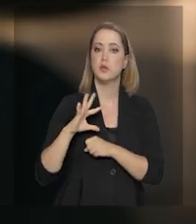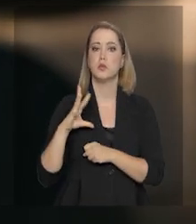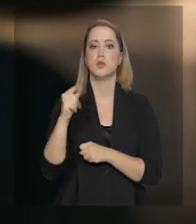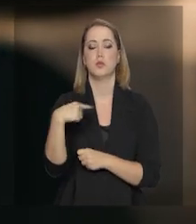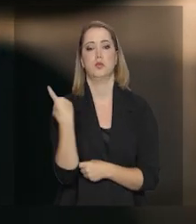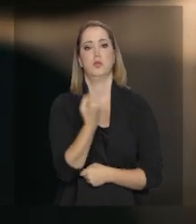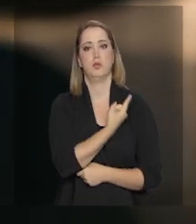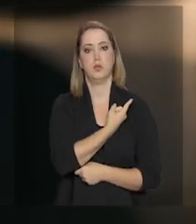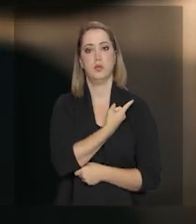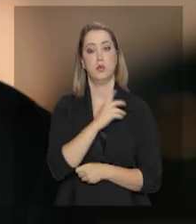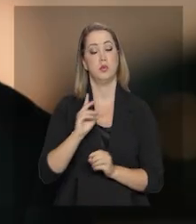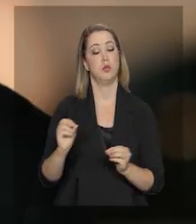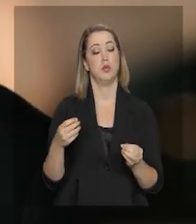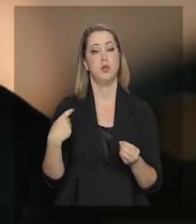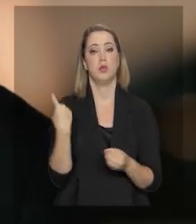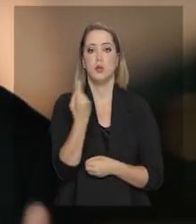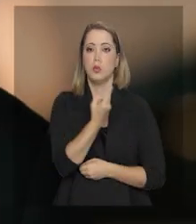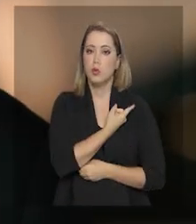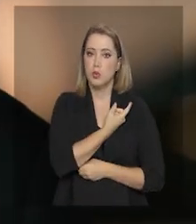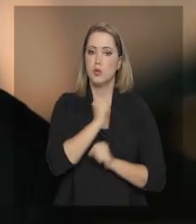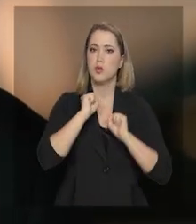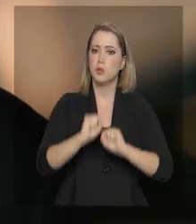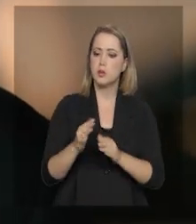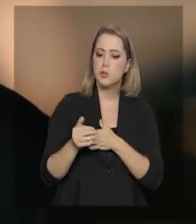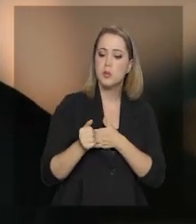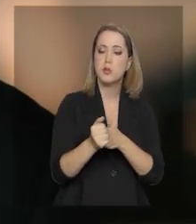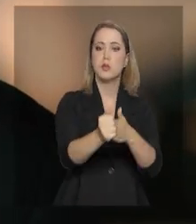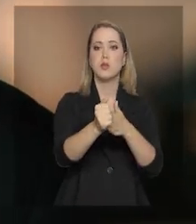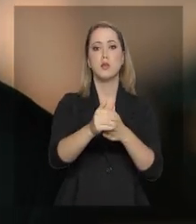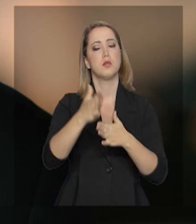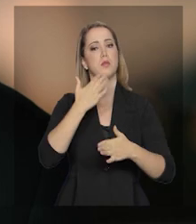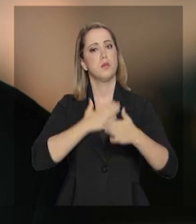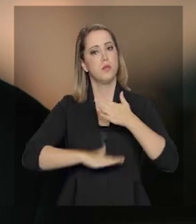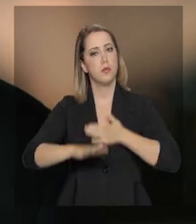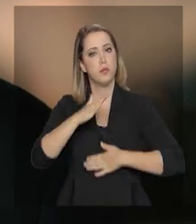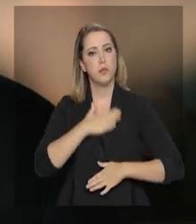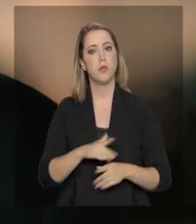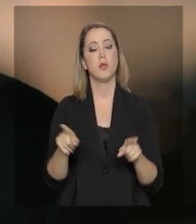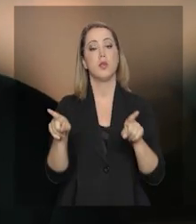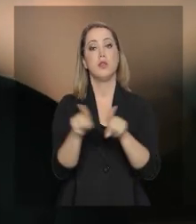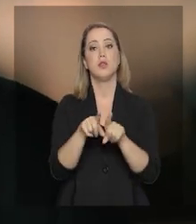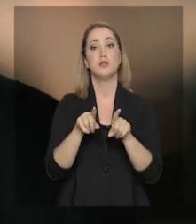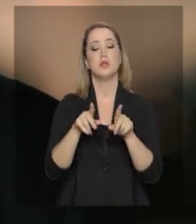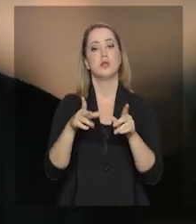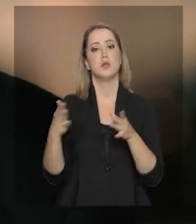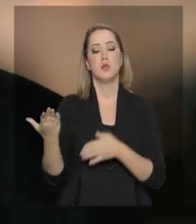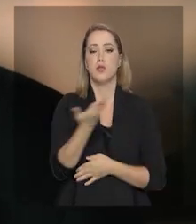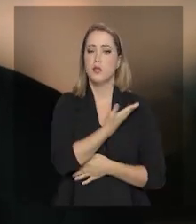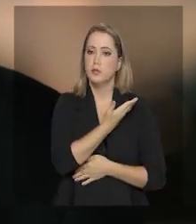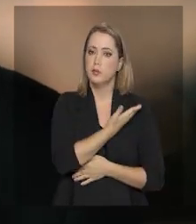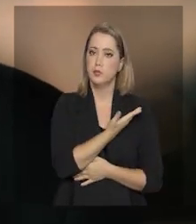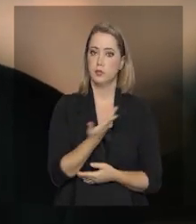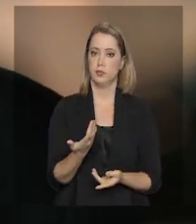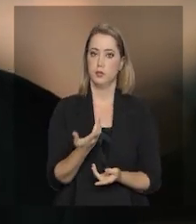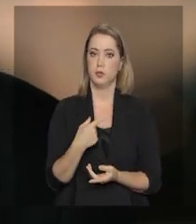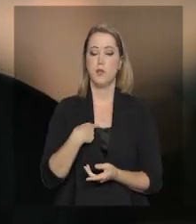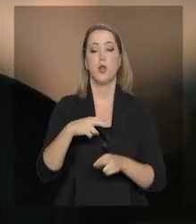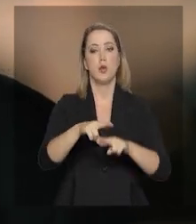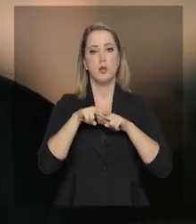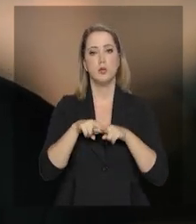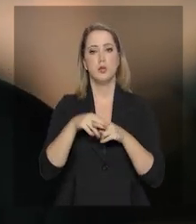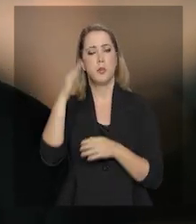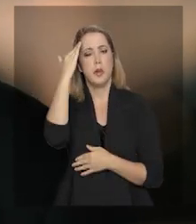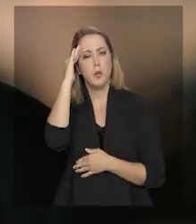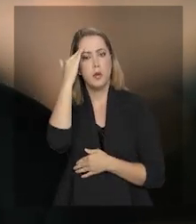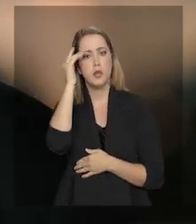vencido por todos nós, que nos deixemos, portanto, guiar pelas virtudes da temperança e da solidariedade